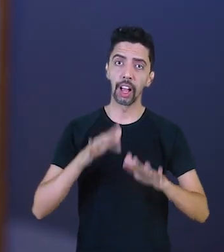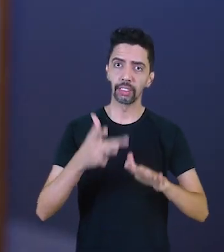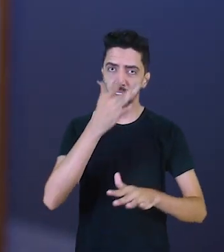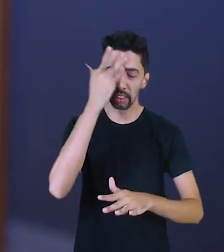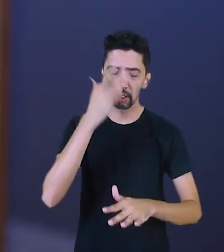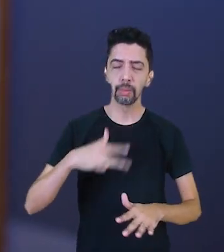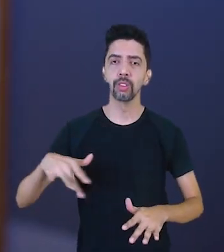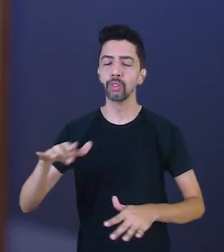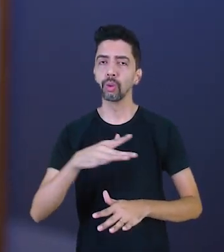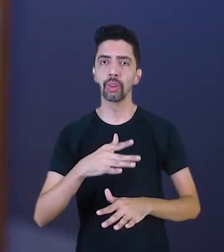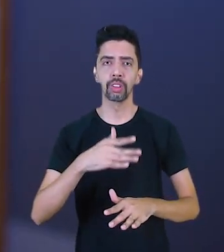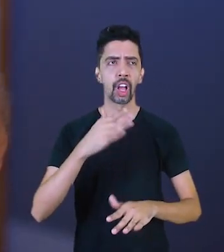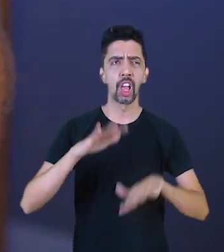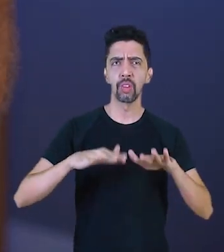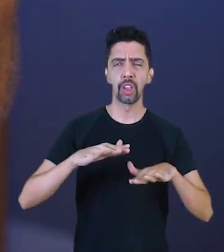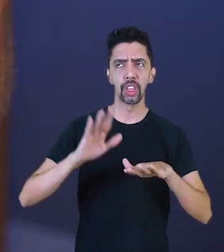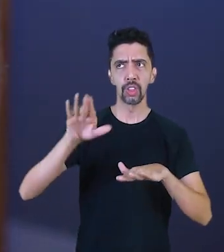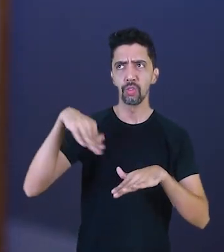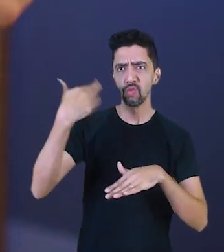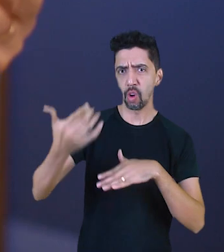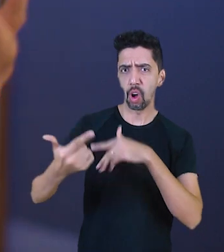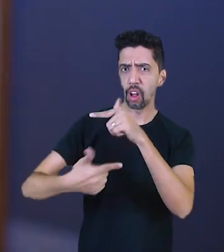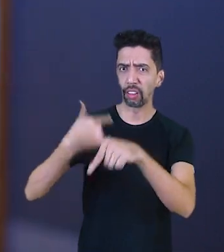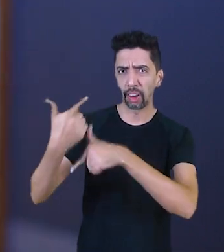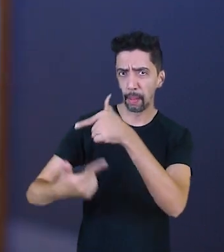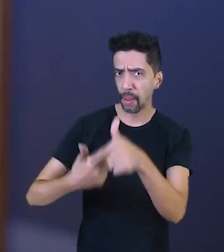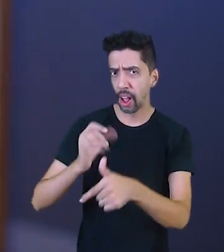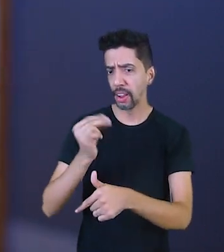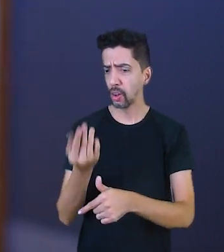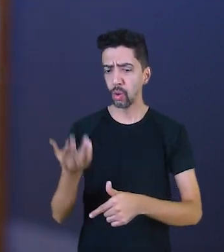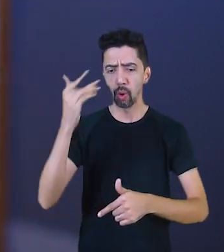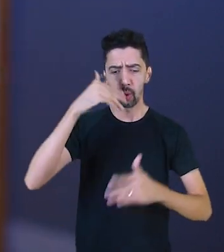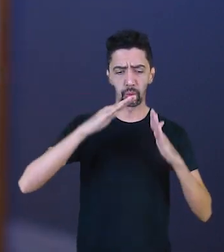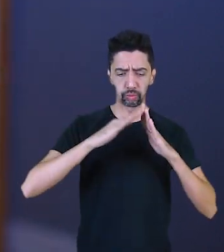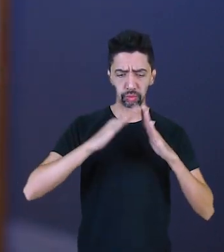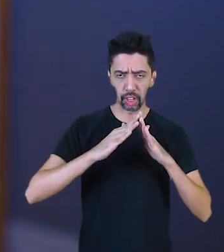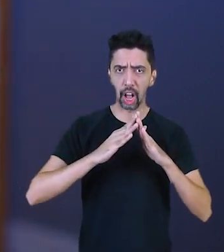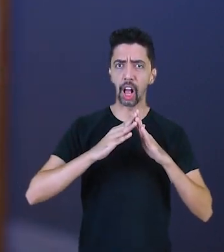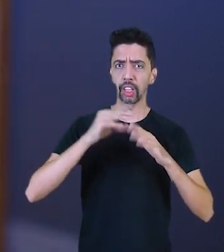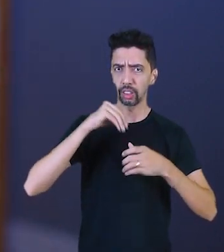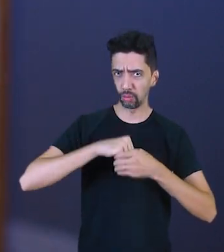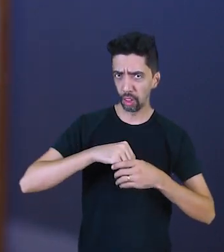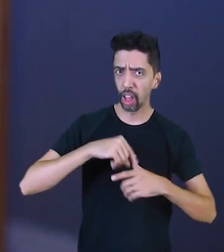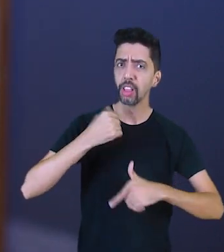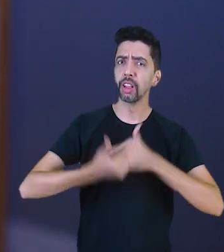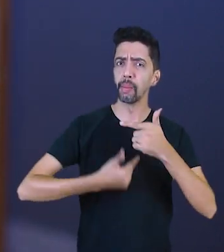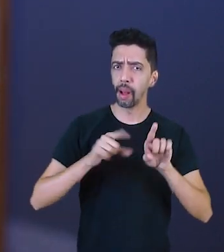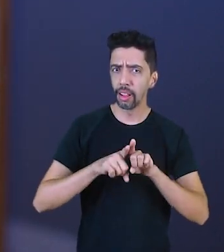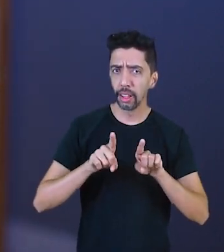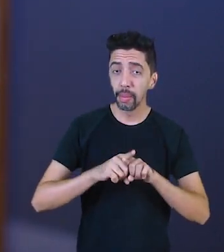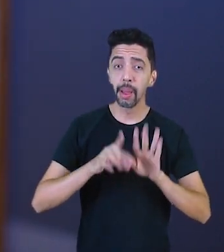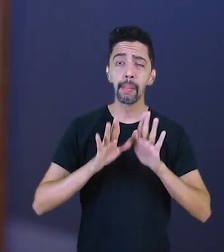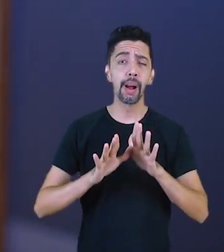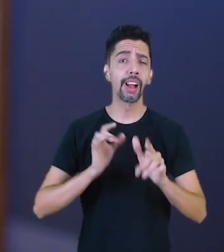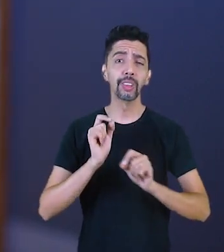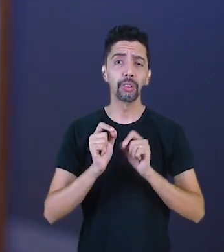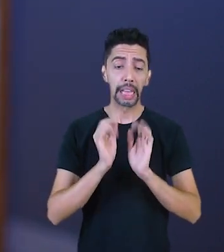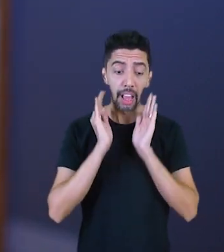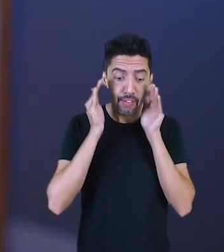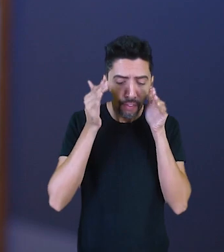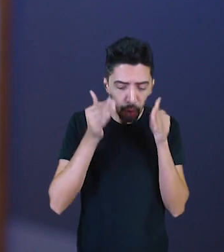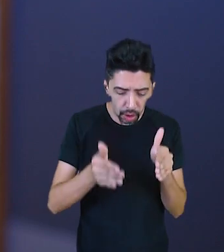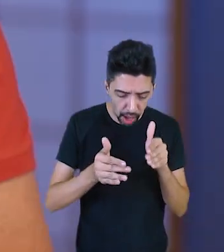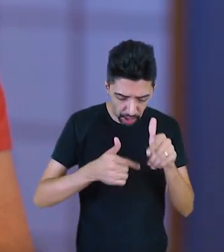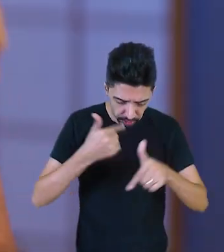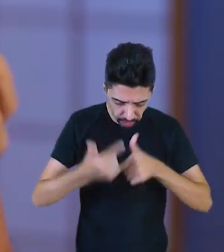trabalhamos muitas vezes fora, na pandemia, tivemos muitas pessoas trabalhando dentro da sua própria casa, mas nós estamos lá focados